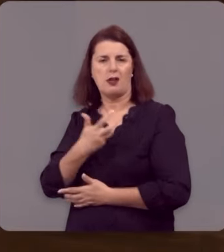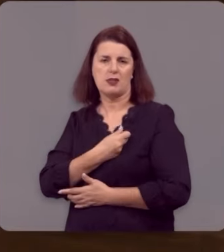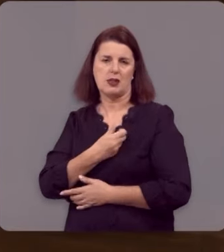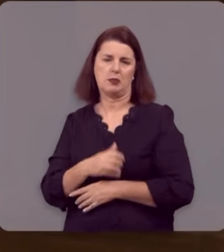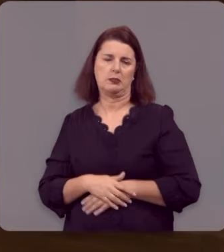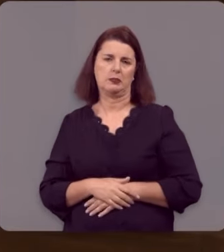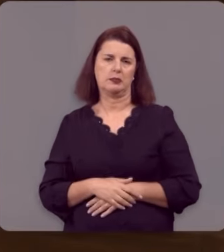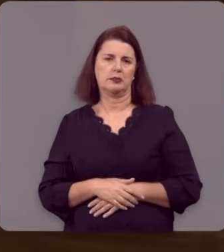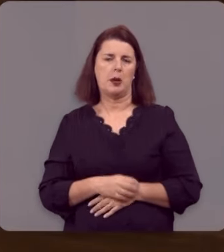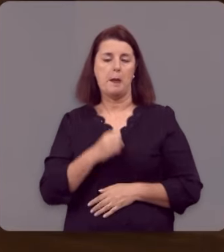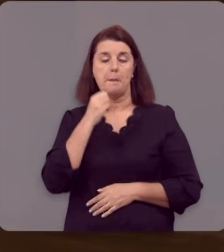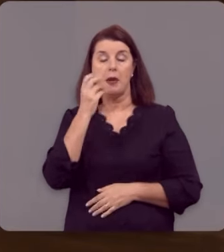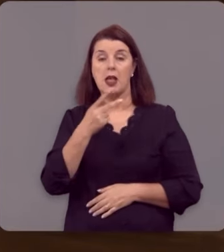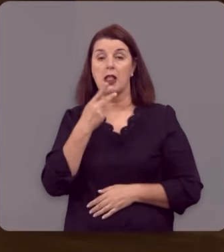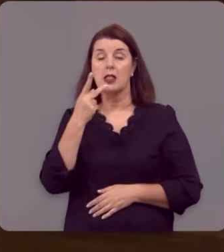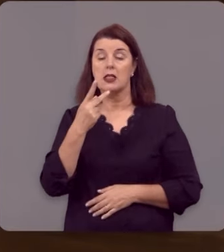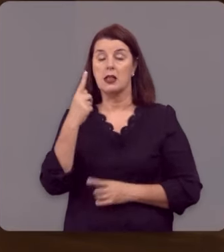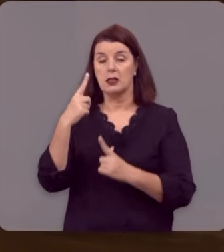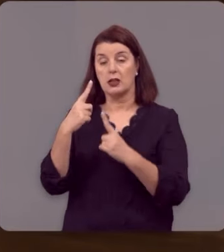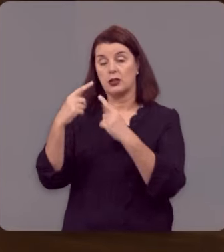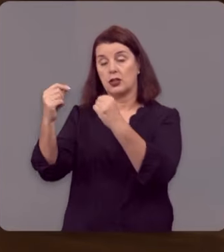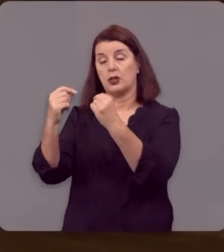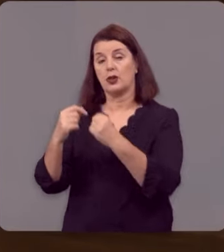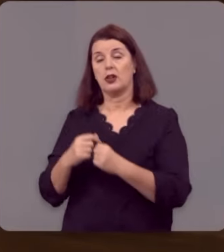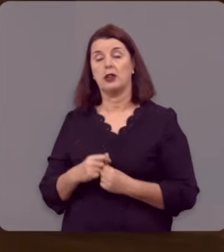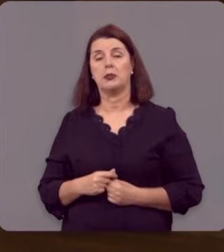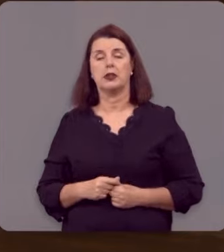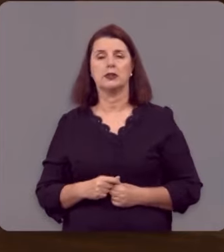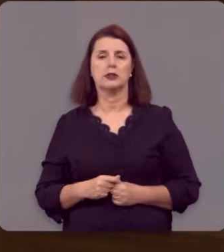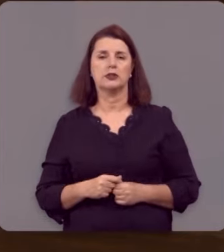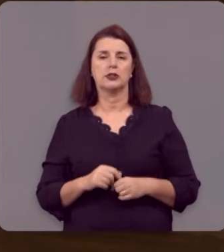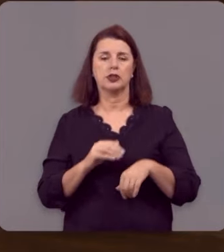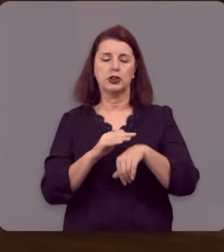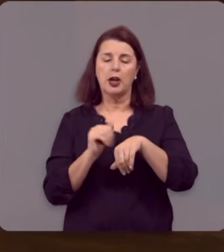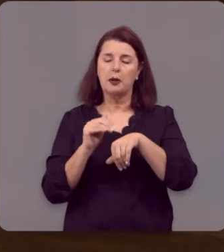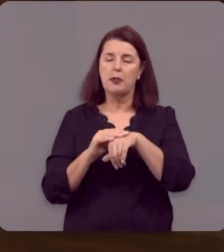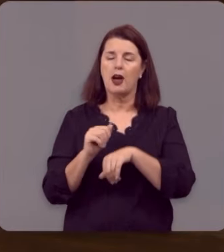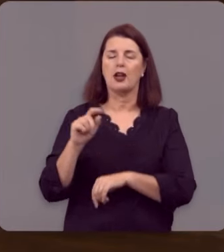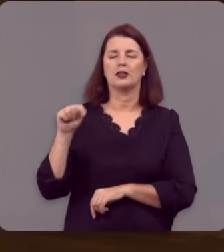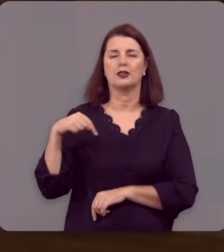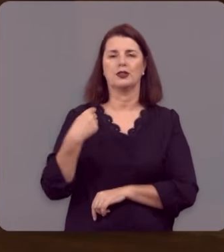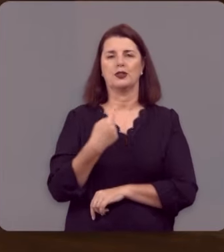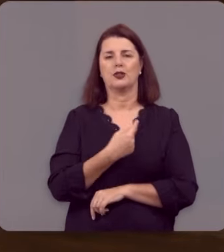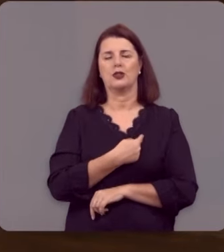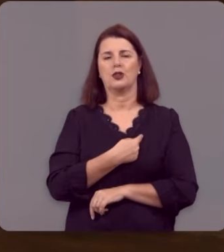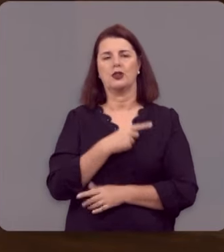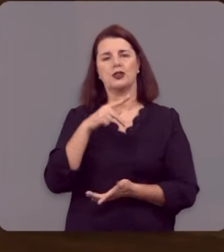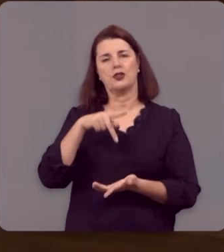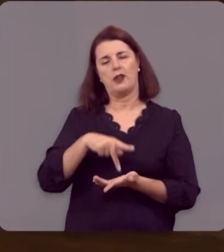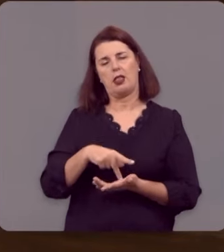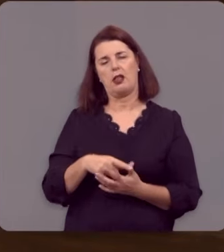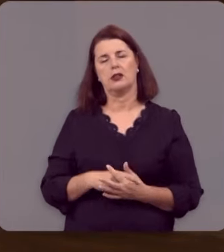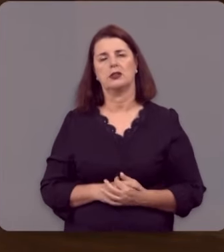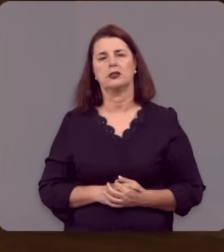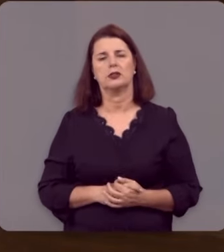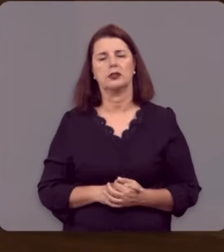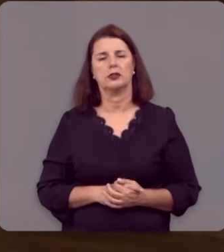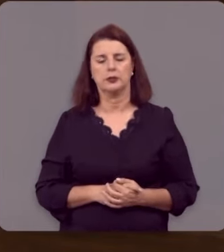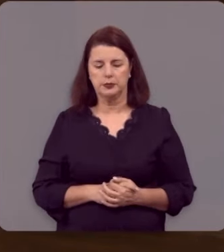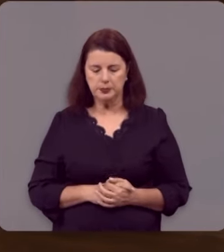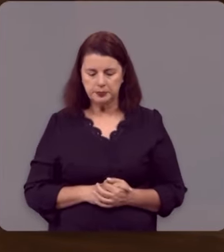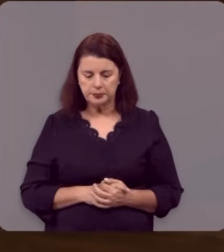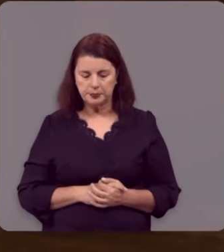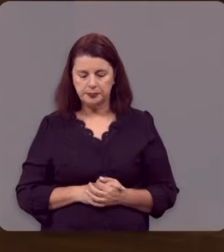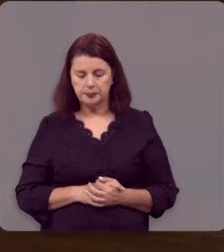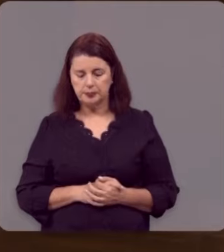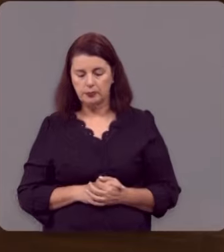Salvador. Bendita vocação, glorioso chamado, chamado eficaz, a